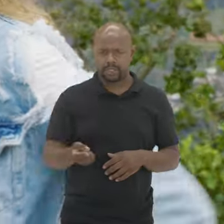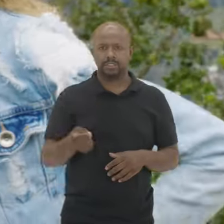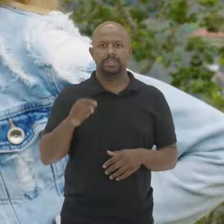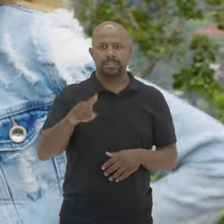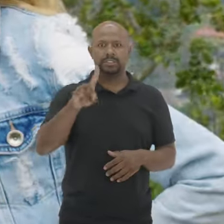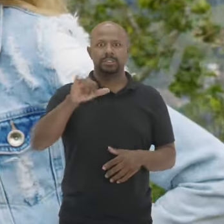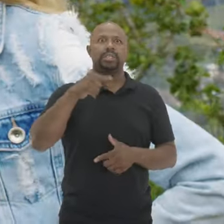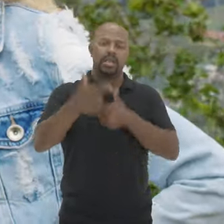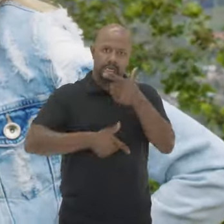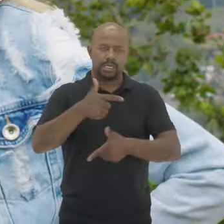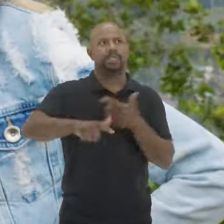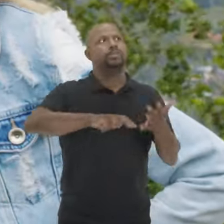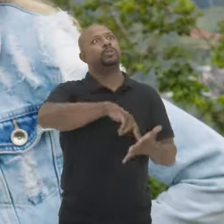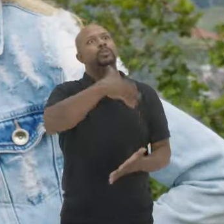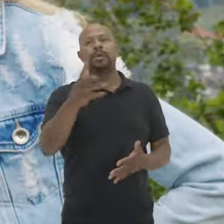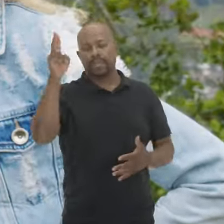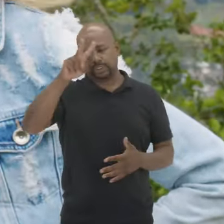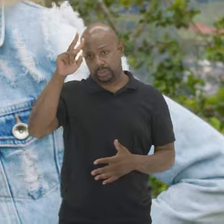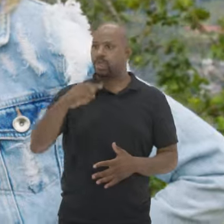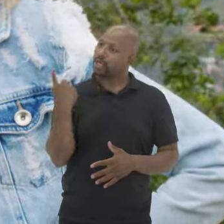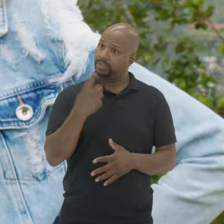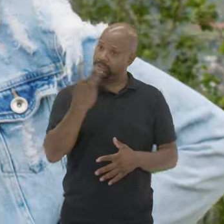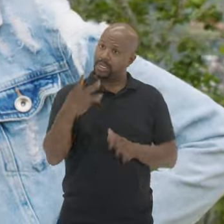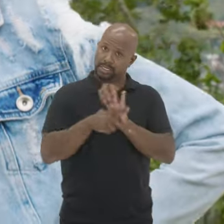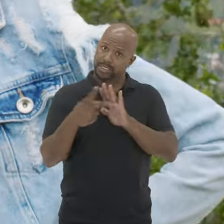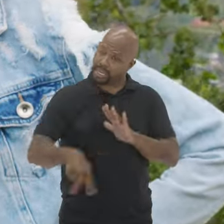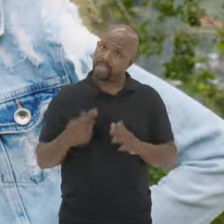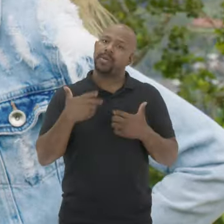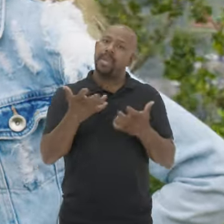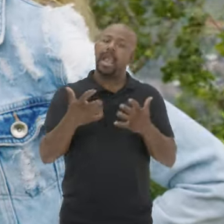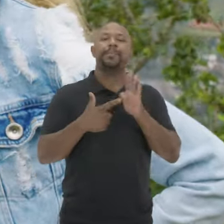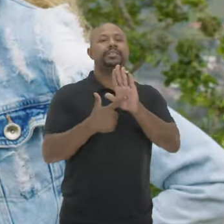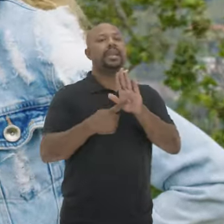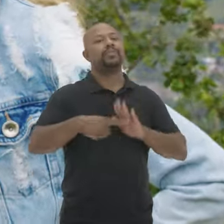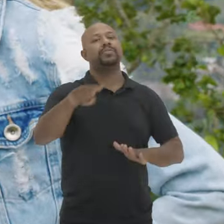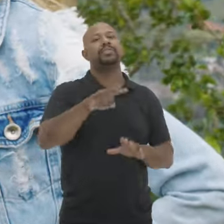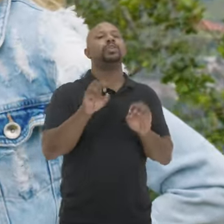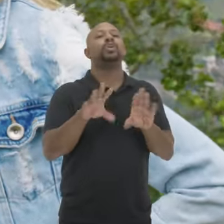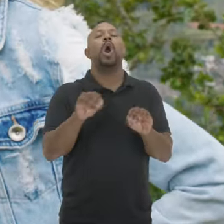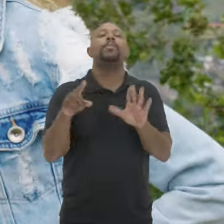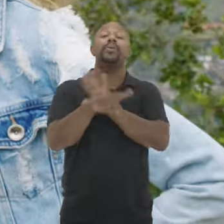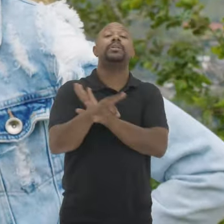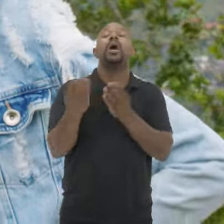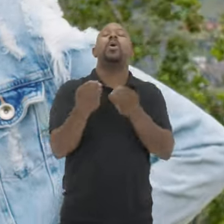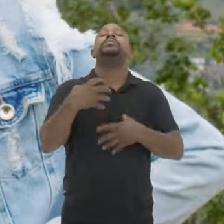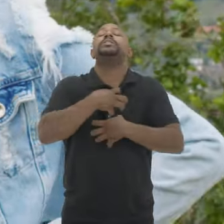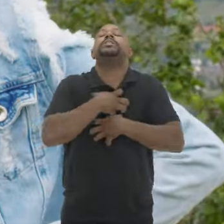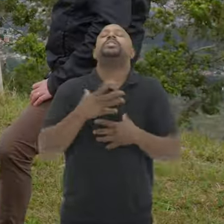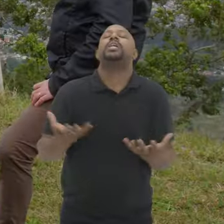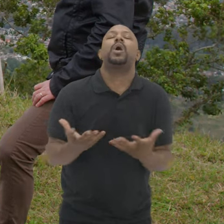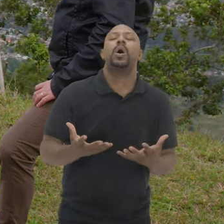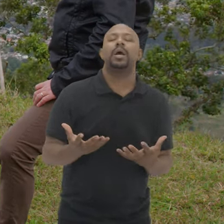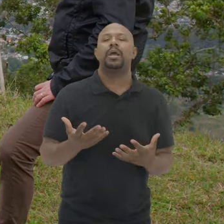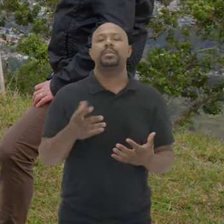depois desse dia Intenso Pela história de Santa Maria Nós três santamarienses Eu queria perguntar Para vocês Como vocês estão Se sentindo